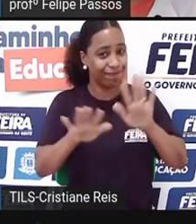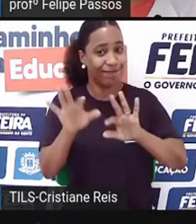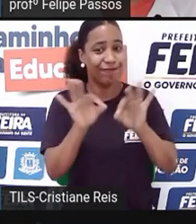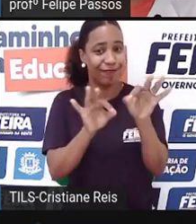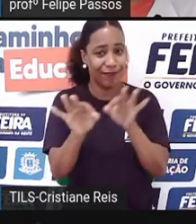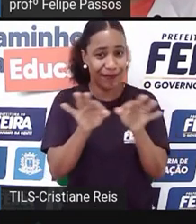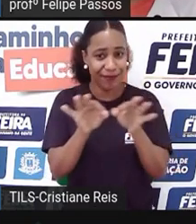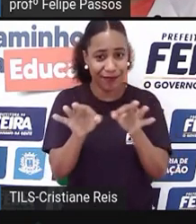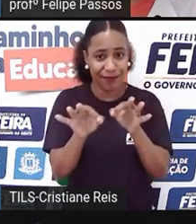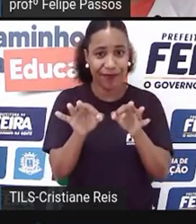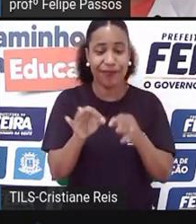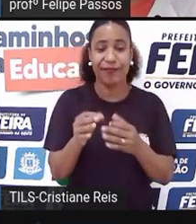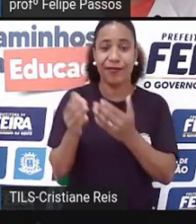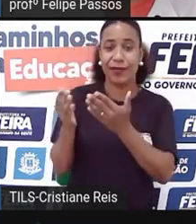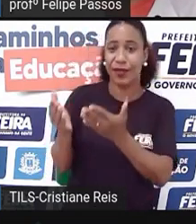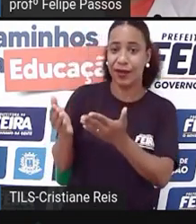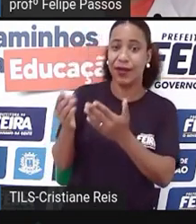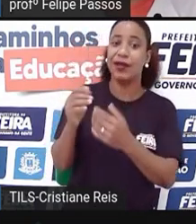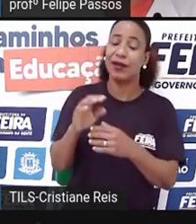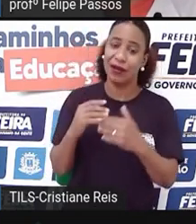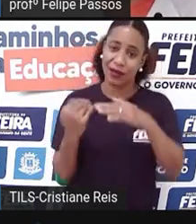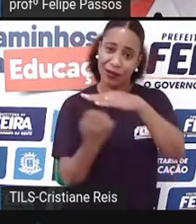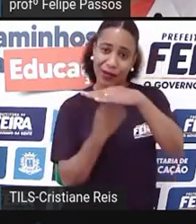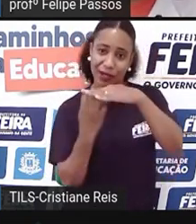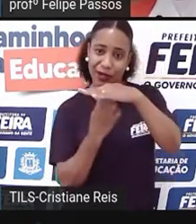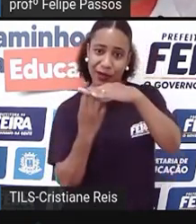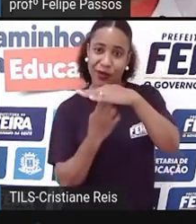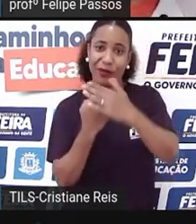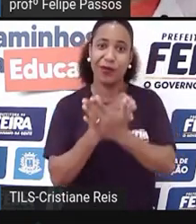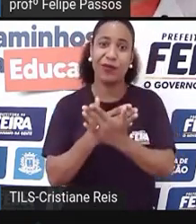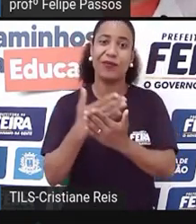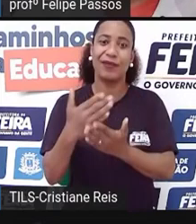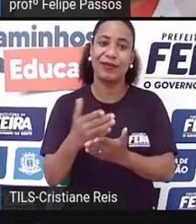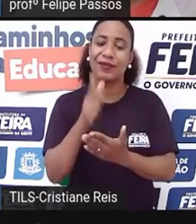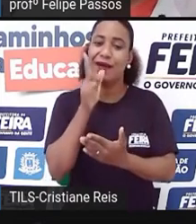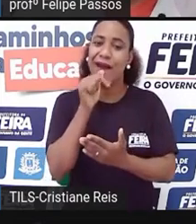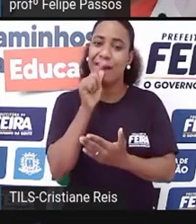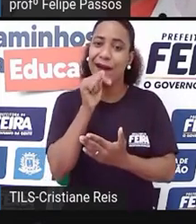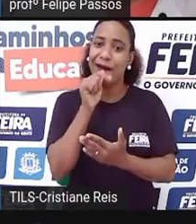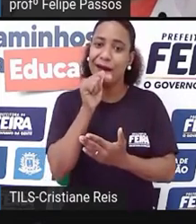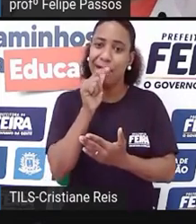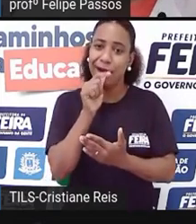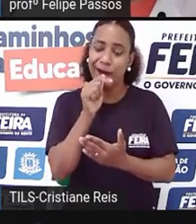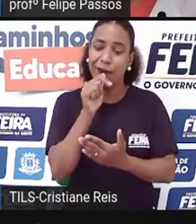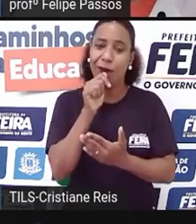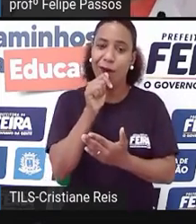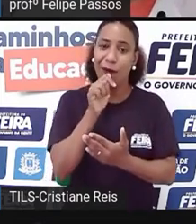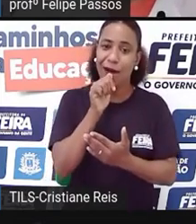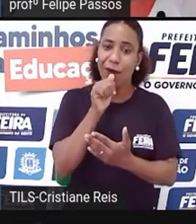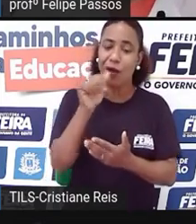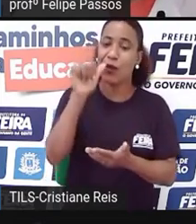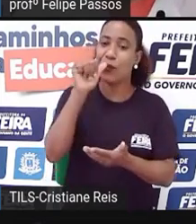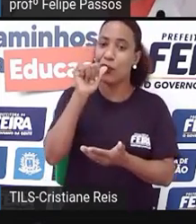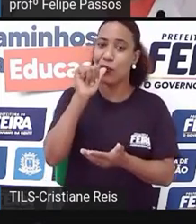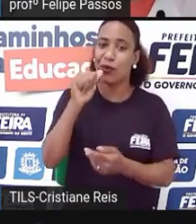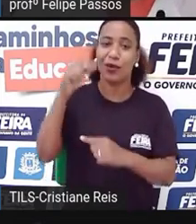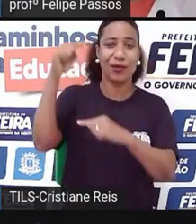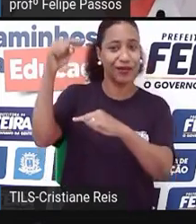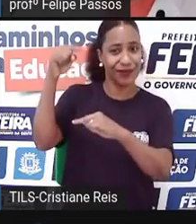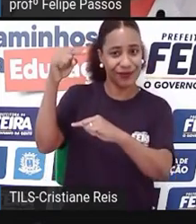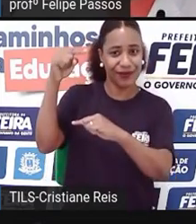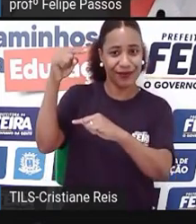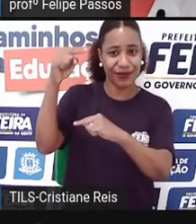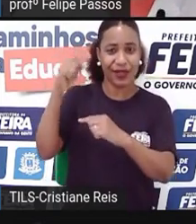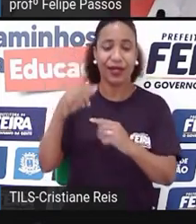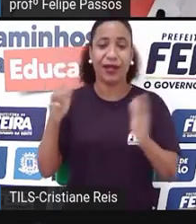começa vendendo água mineral, né, o Sebrae tem alguns vídeos que falam sobre isso, estão vendendo água mineral, uma caixa de água mineral, 12